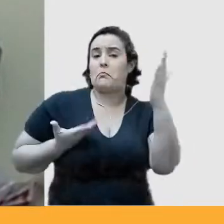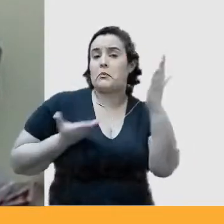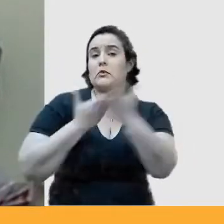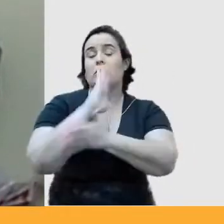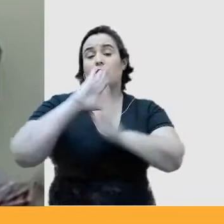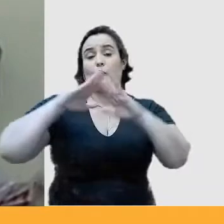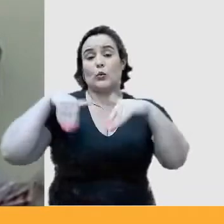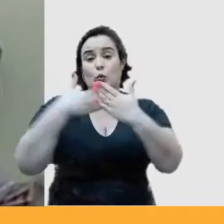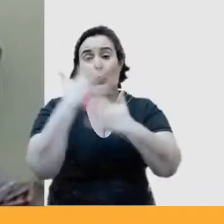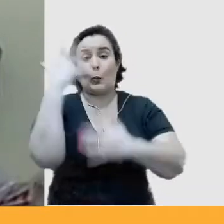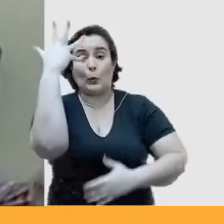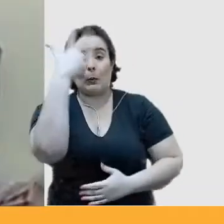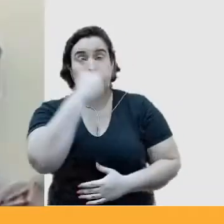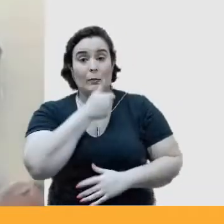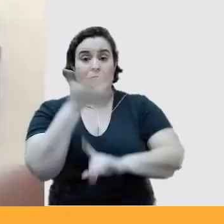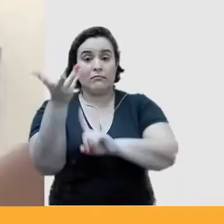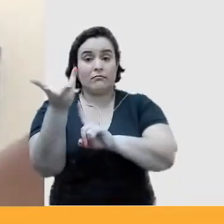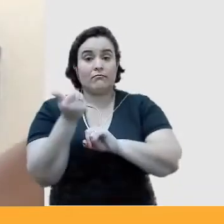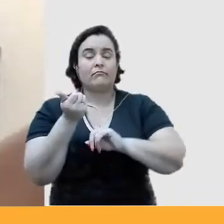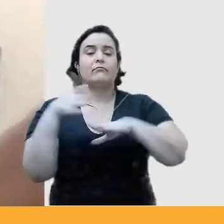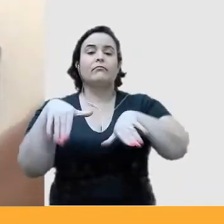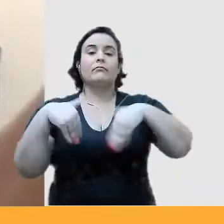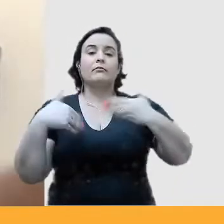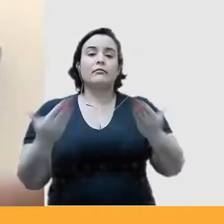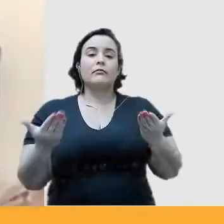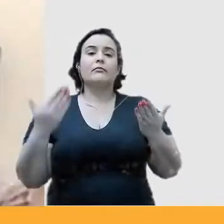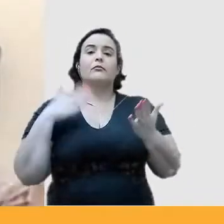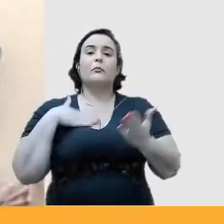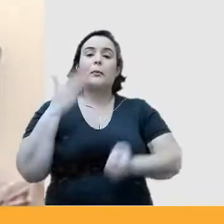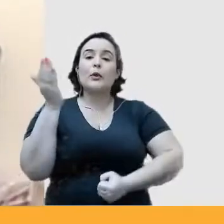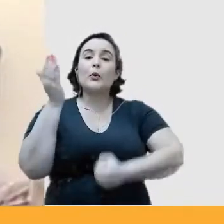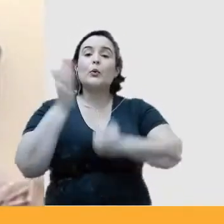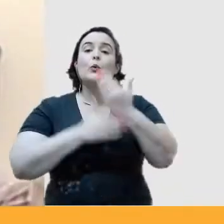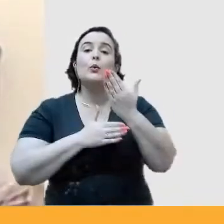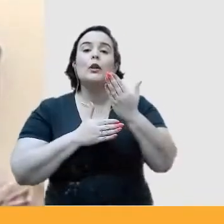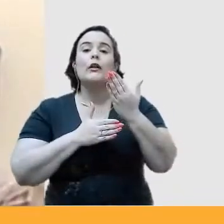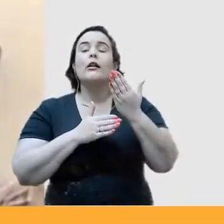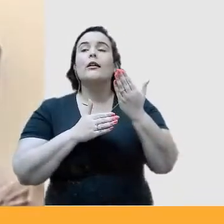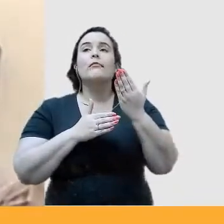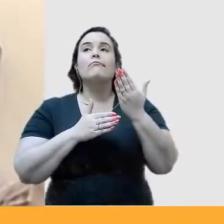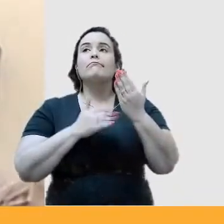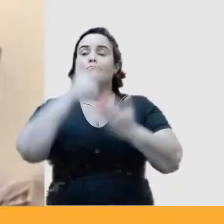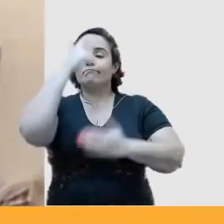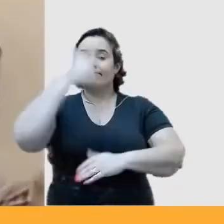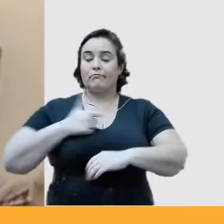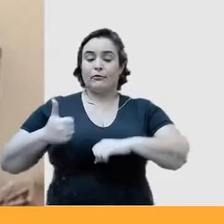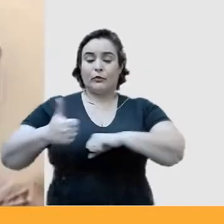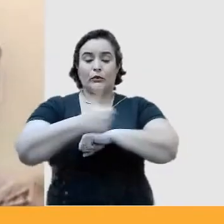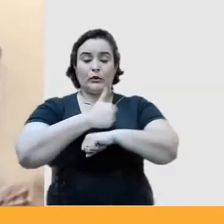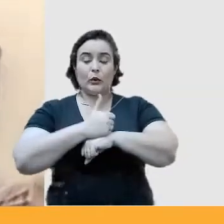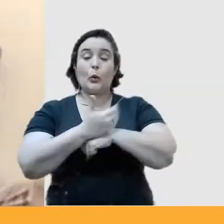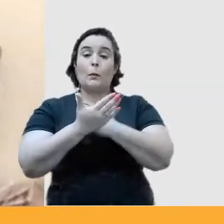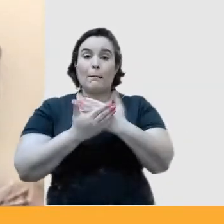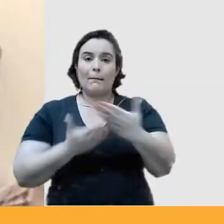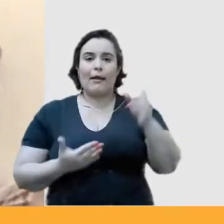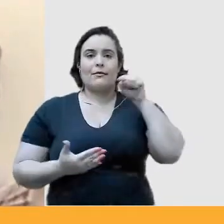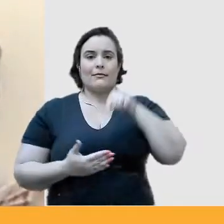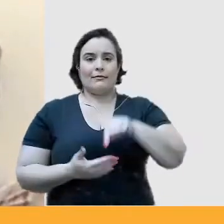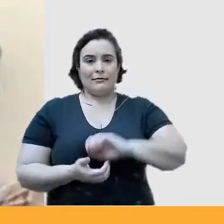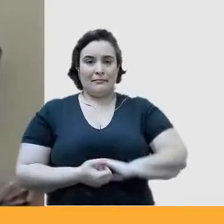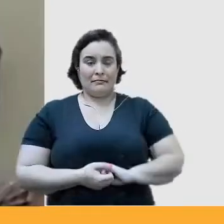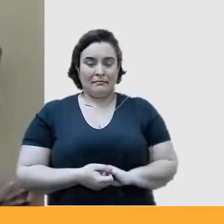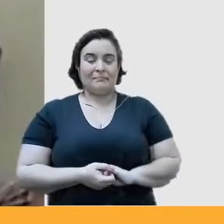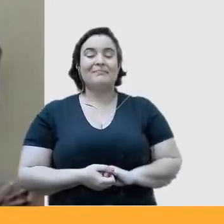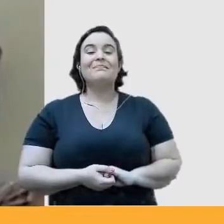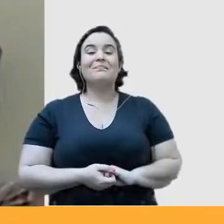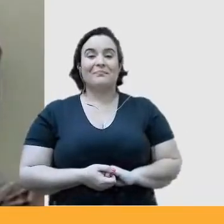Artes, e a partir daí, a minha construção, vamos dizer assim, profissional, começa a partir daí. Não